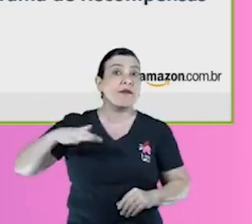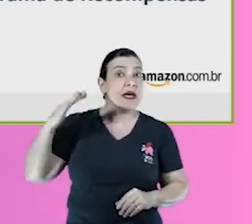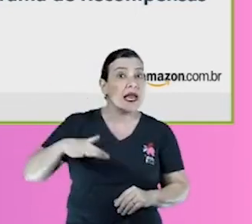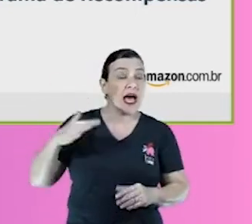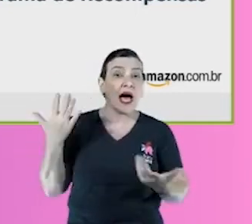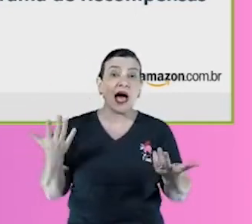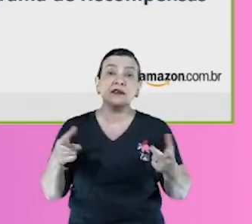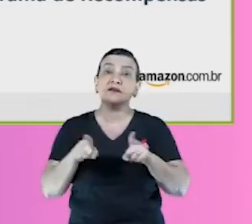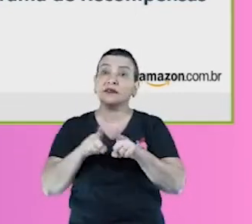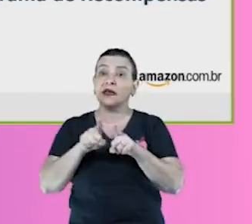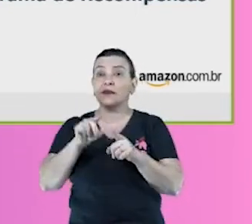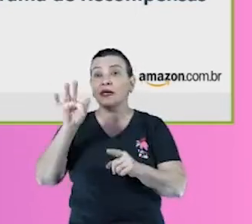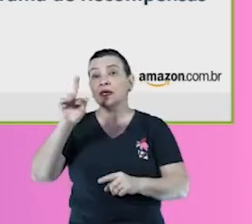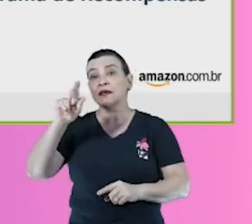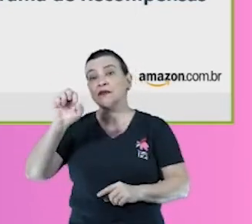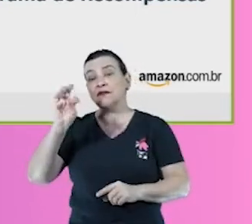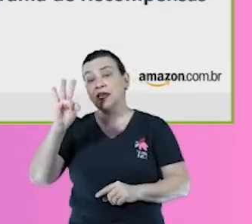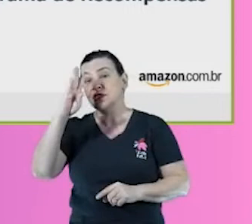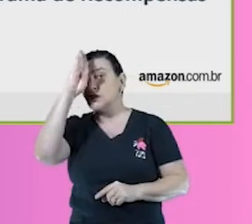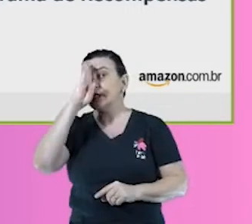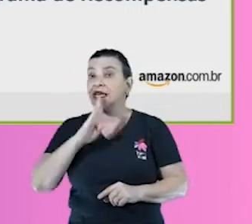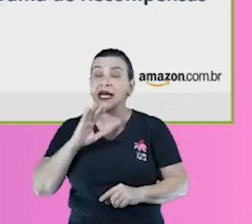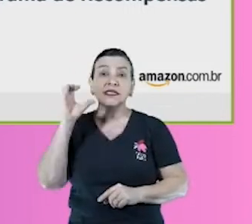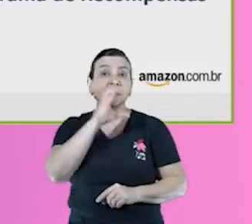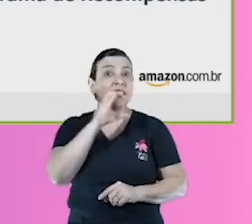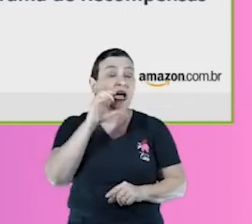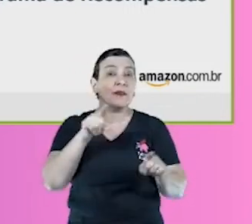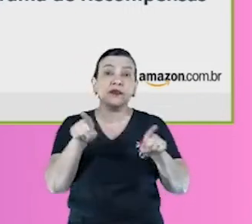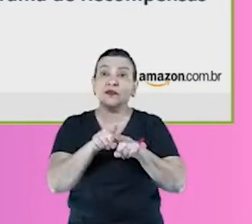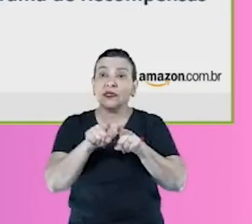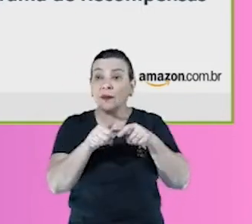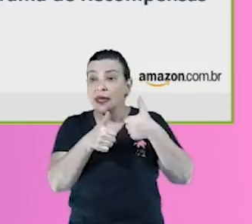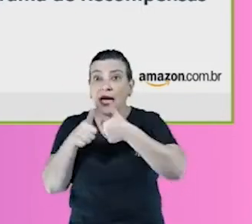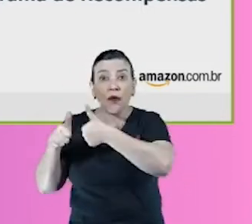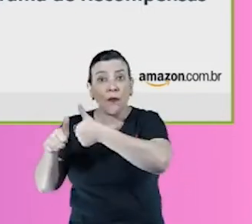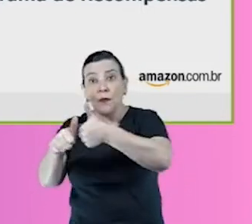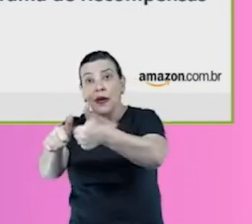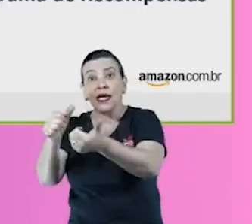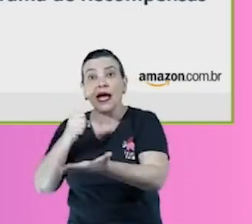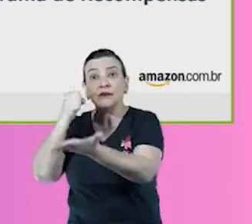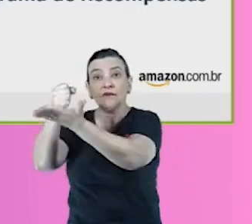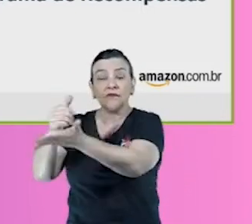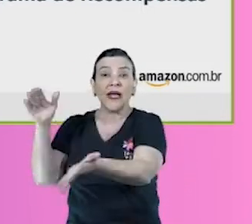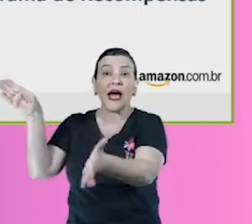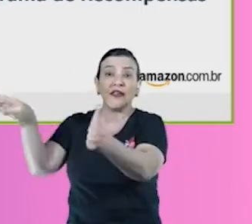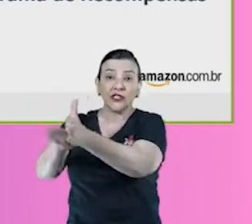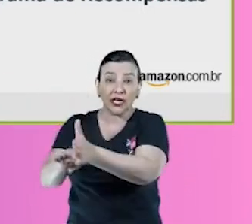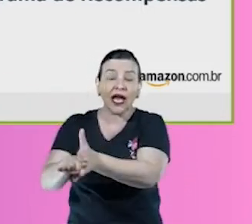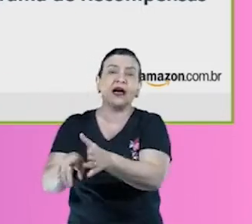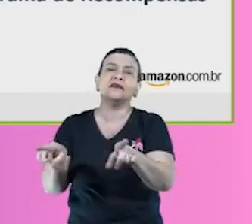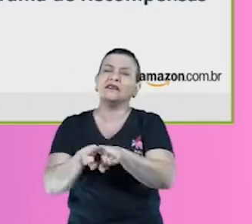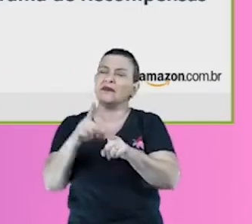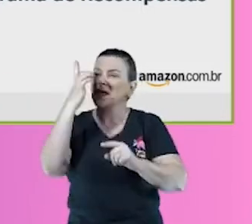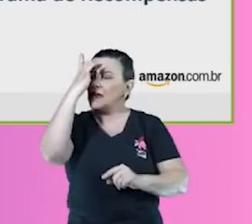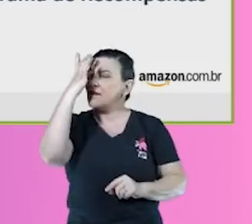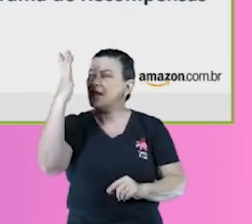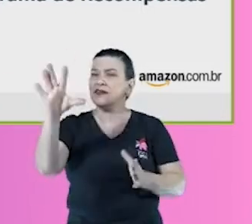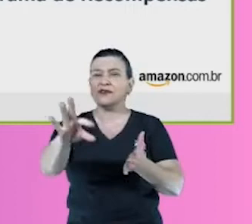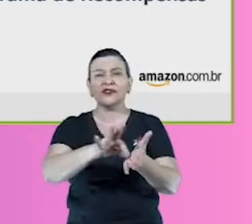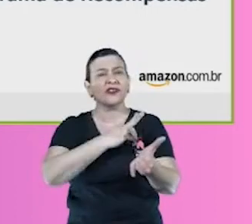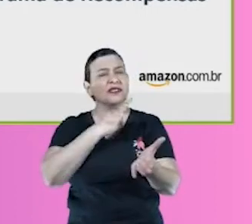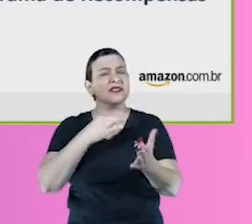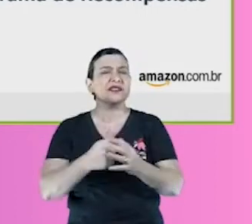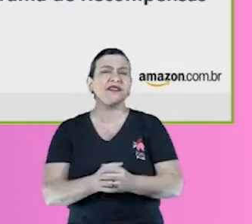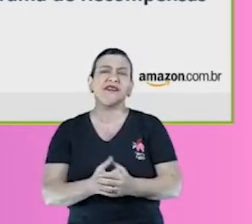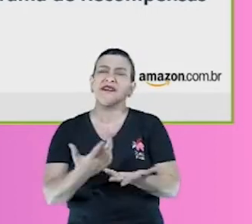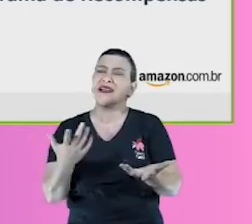grátis, mais rápido, rastreável pro cliente, que é um fator muito importante. E é muito fácil se registrar, então registrar é muito fácil, aí em questão de